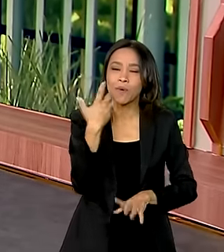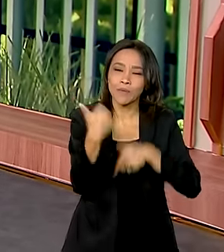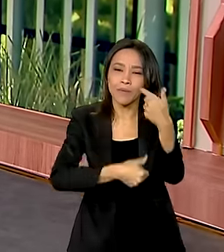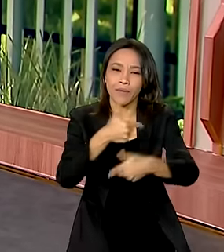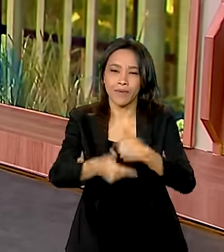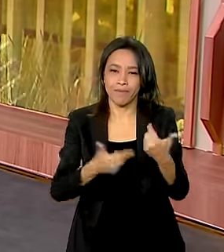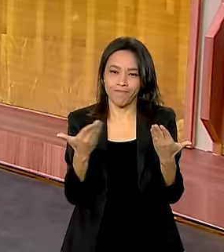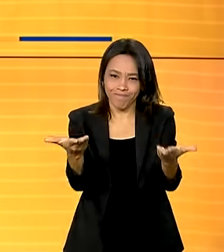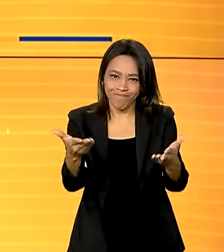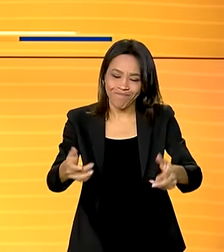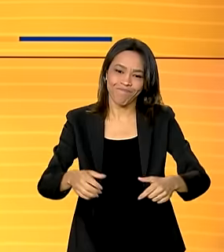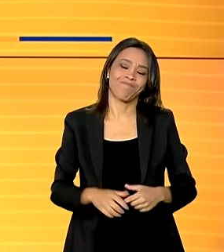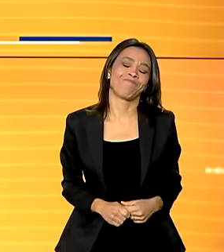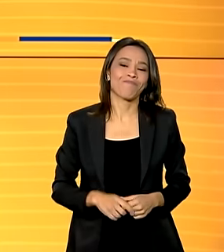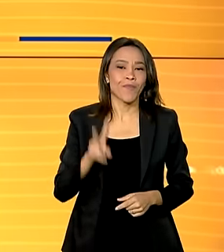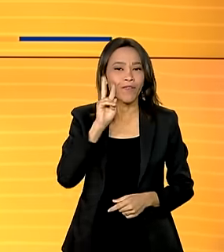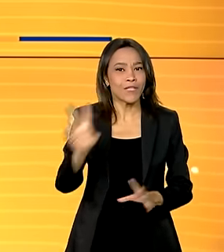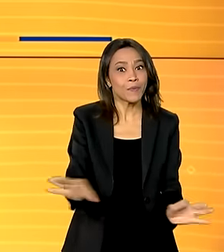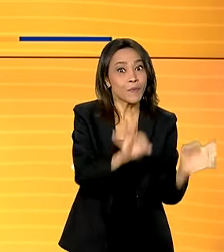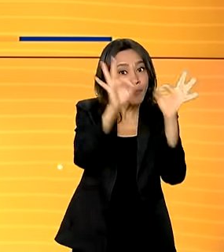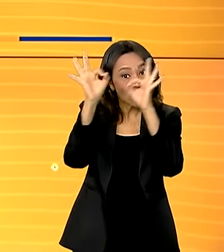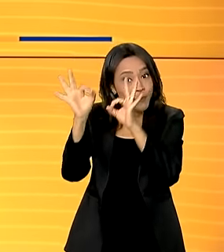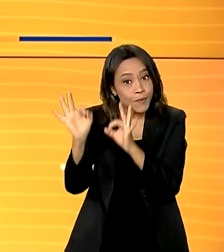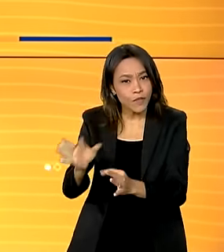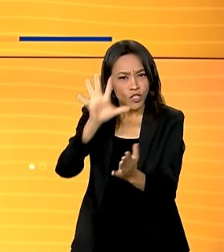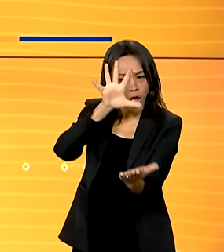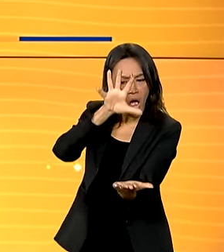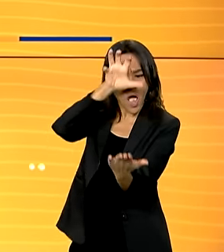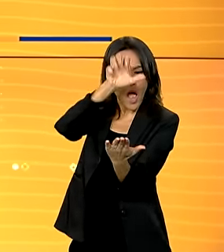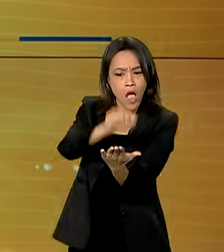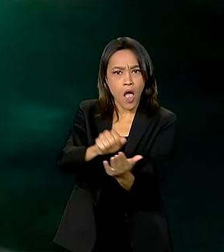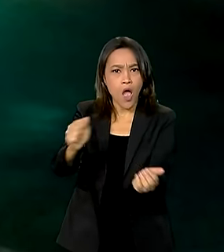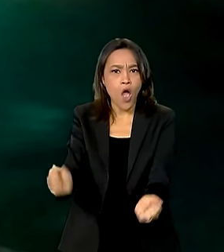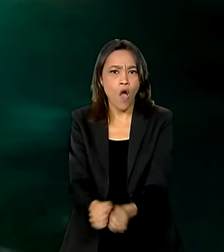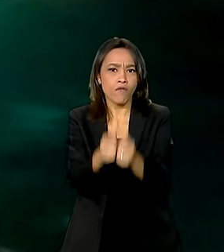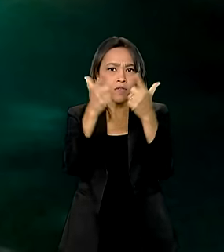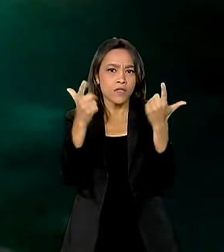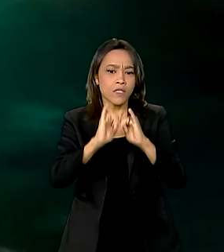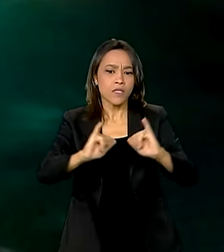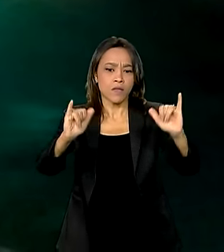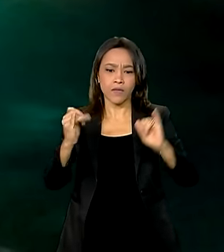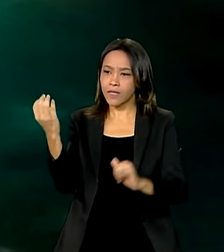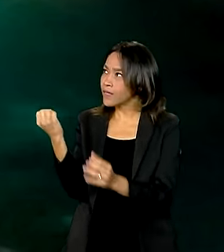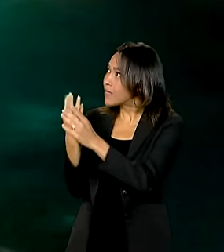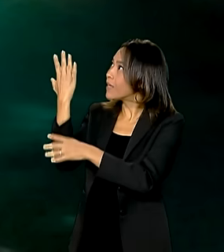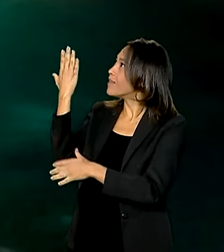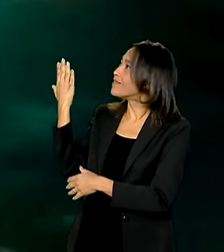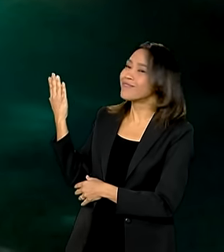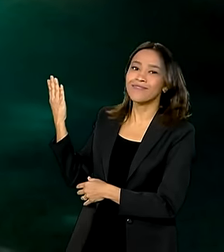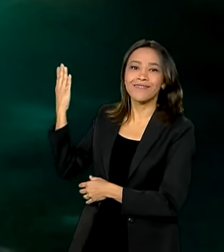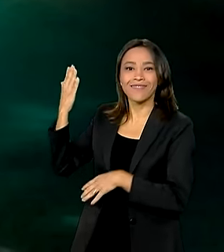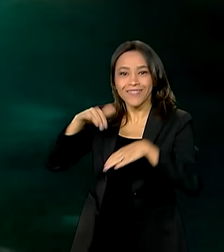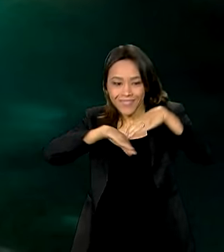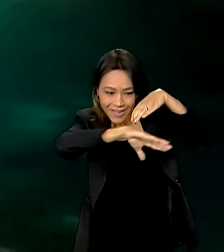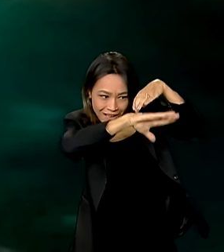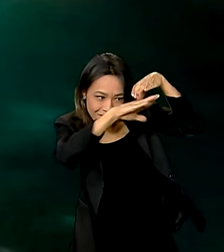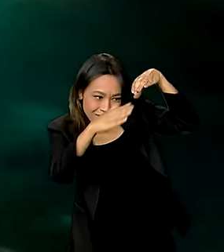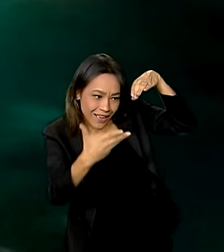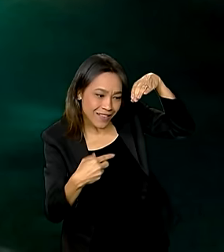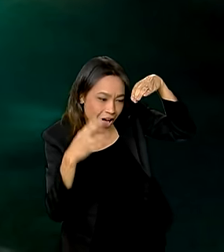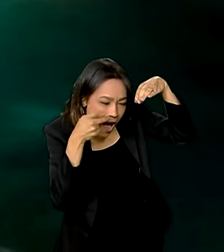você. Veja a seguir. Está no Diário Oficial o decreto que cria o Monumento Natural Cavernas de São